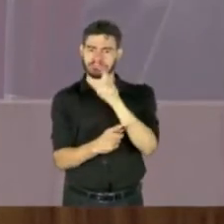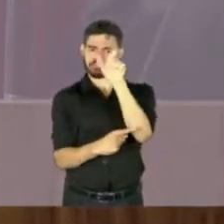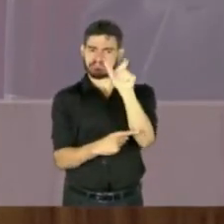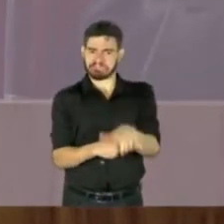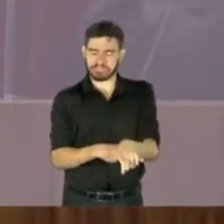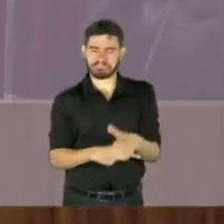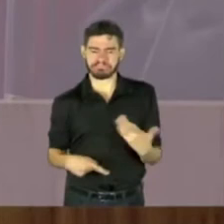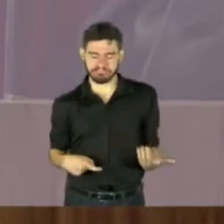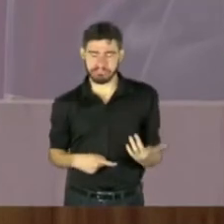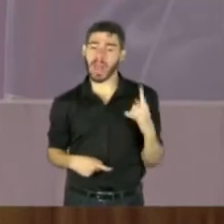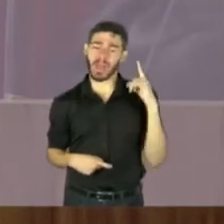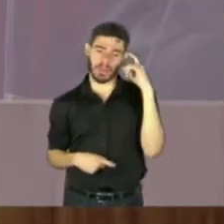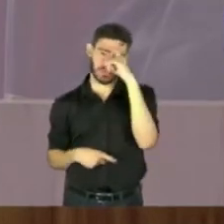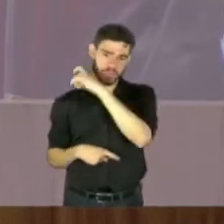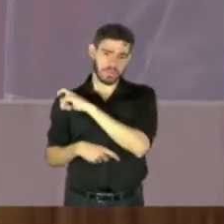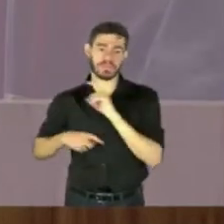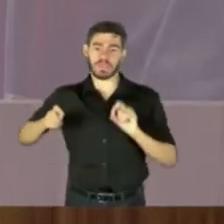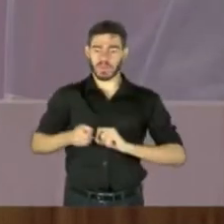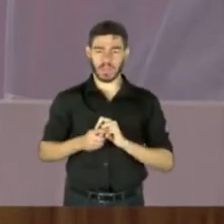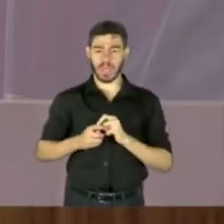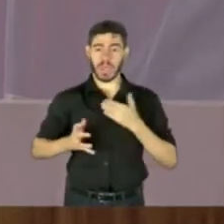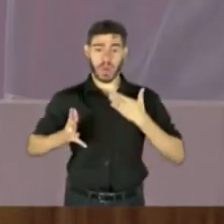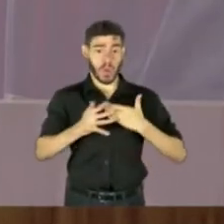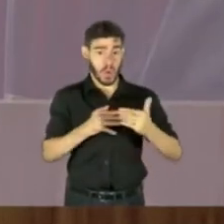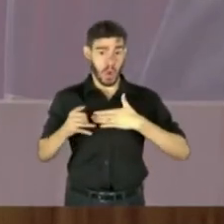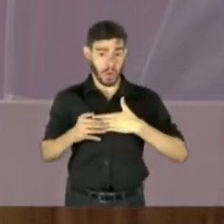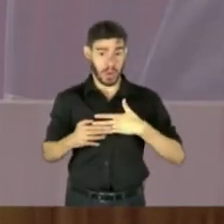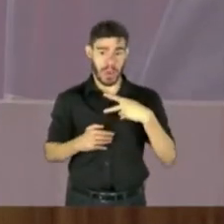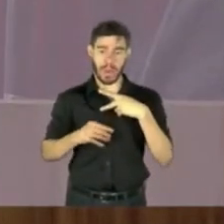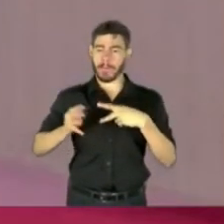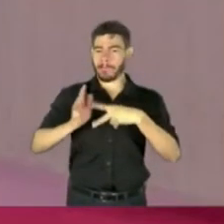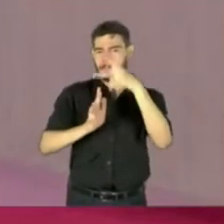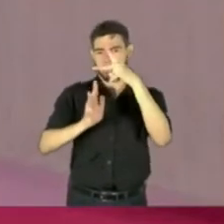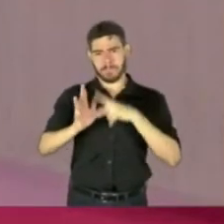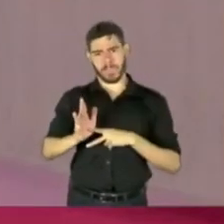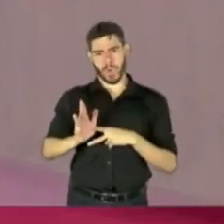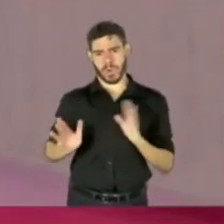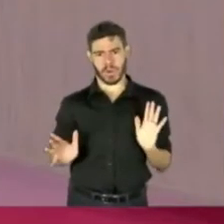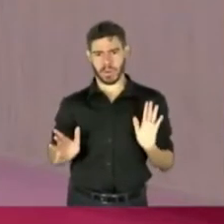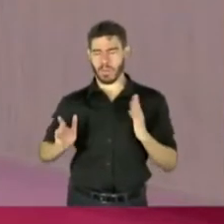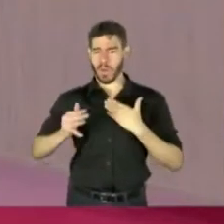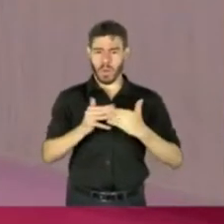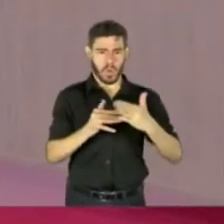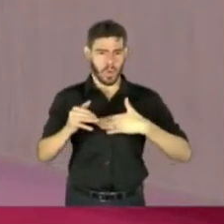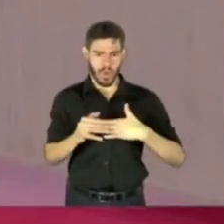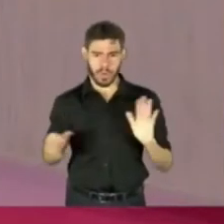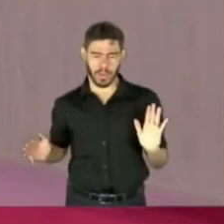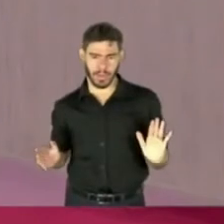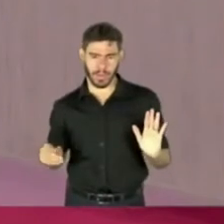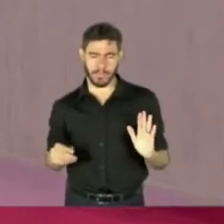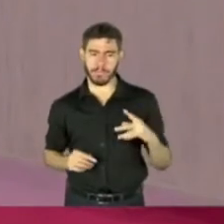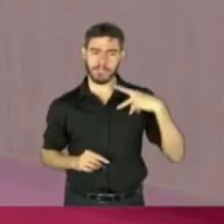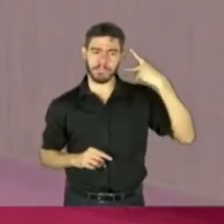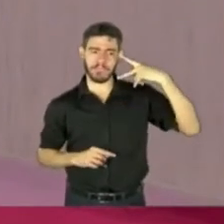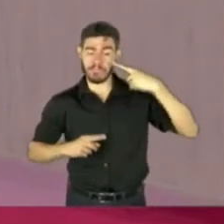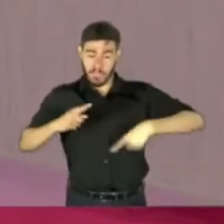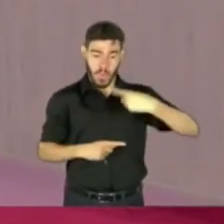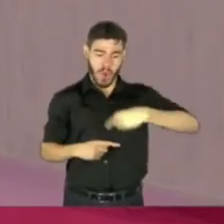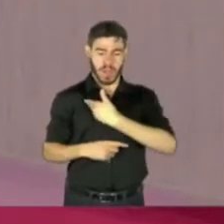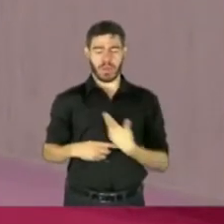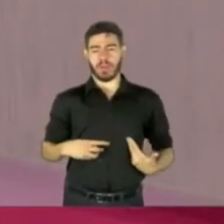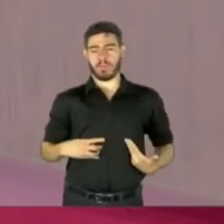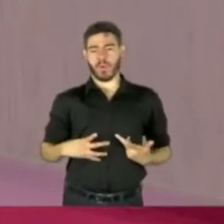Então é muito difícil que qualquer programa, qualquer política pública,